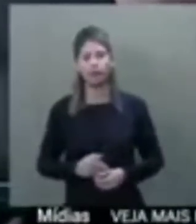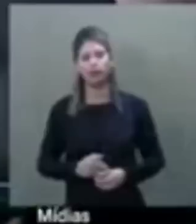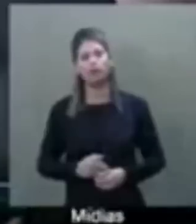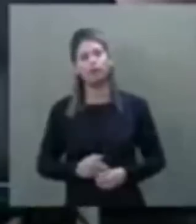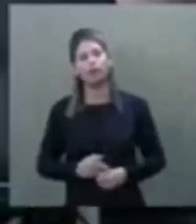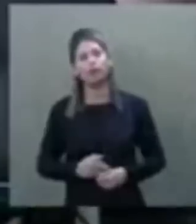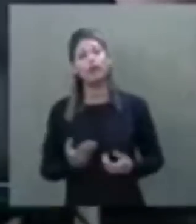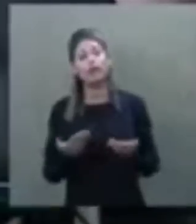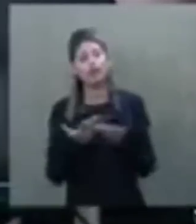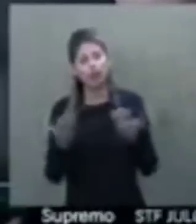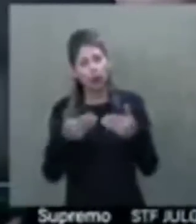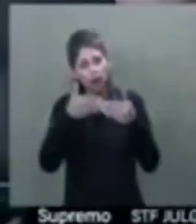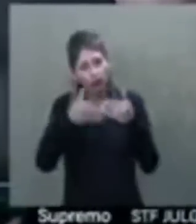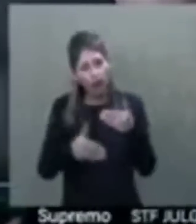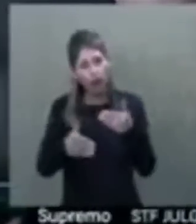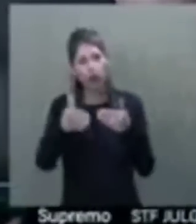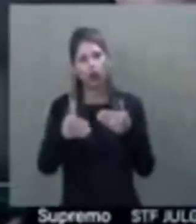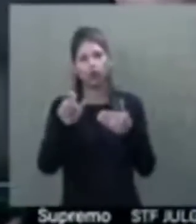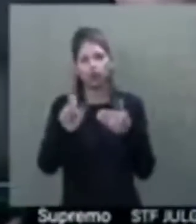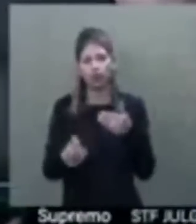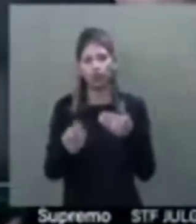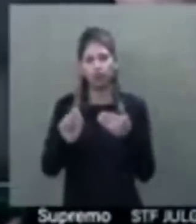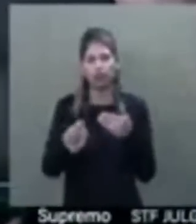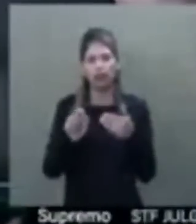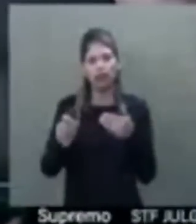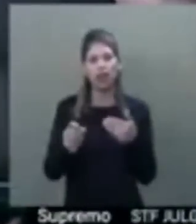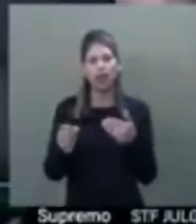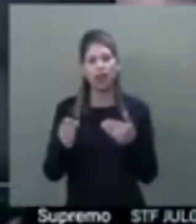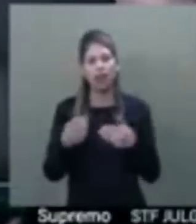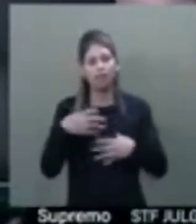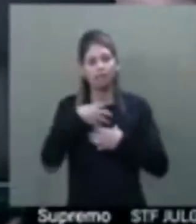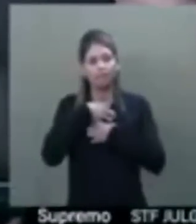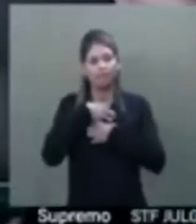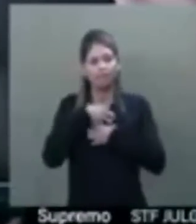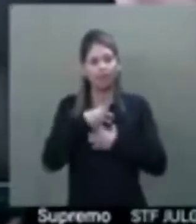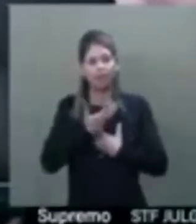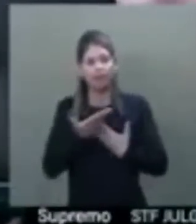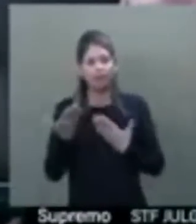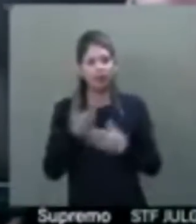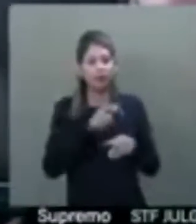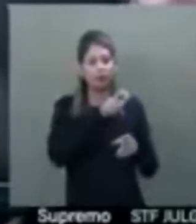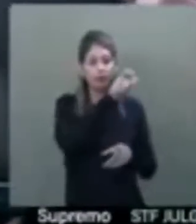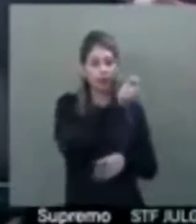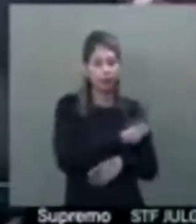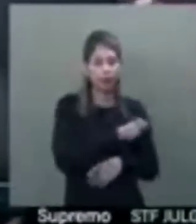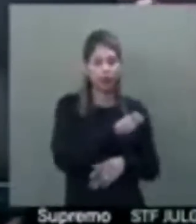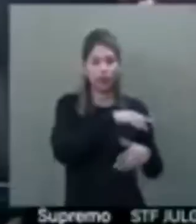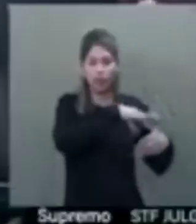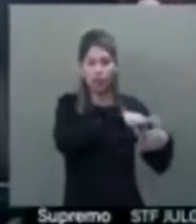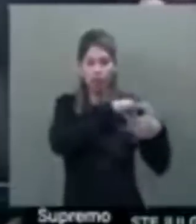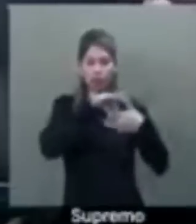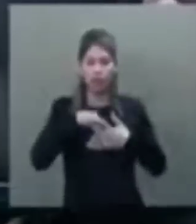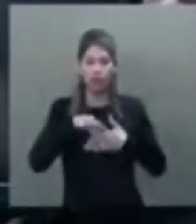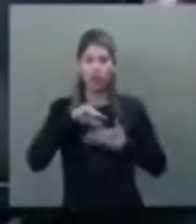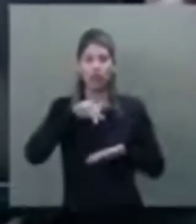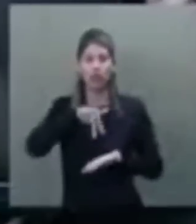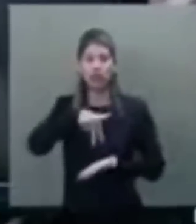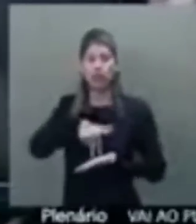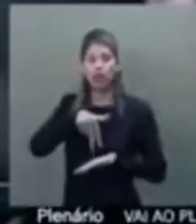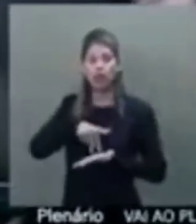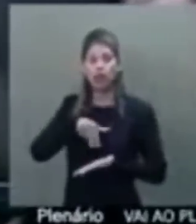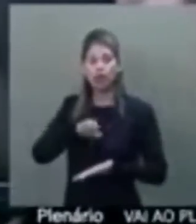querido colega senador Assir Gurgas. Com a palavra, líder Eduardo Braga, na sequência,